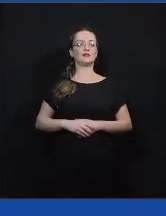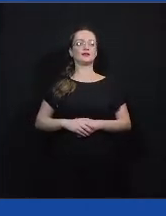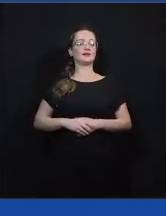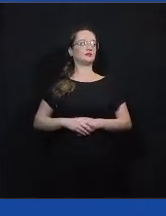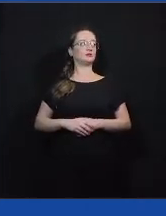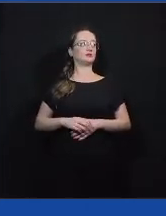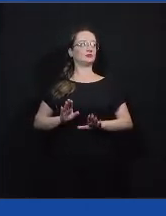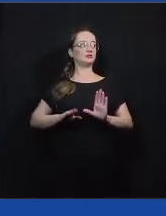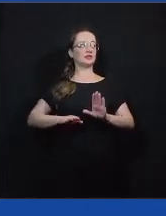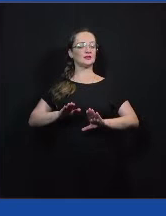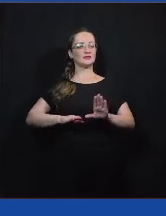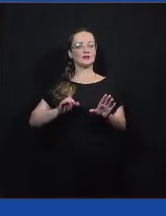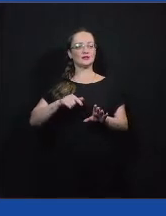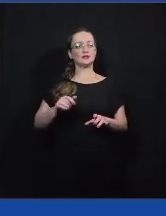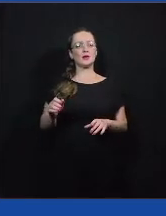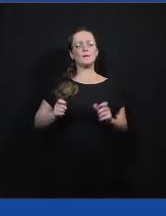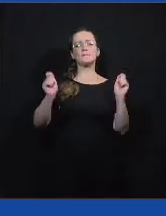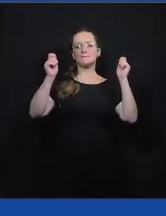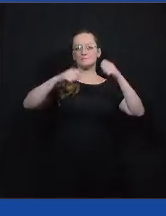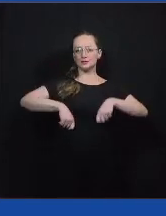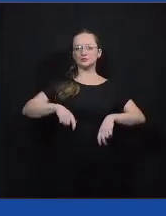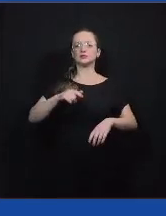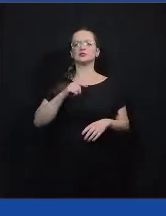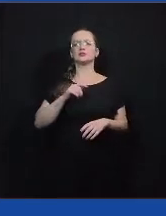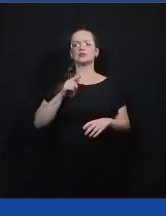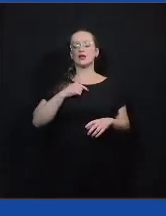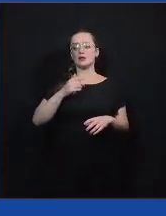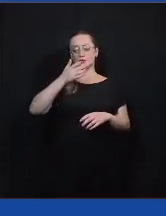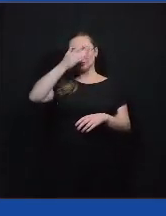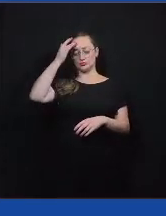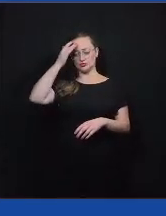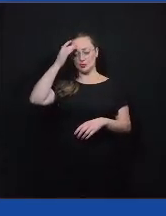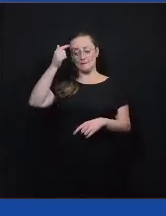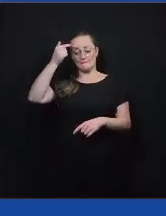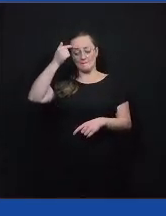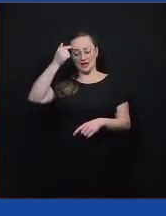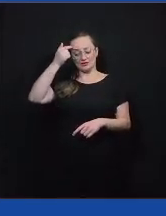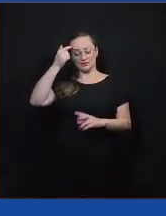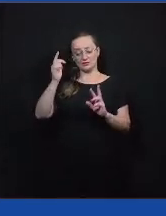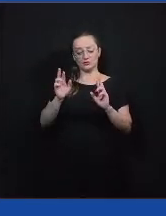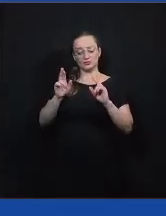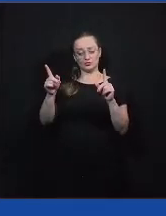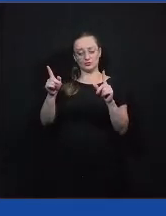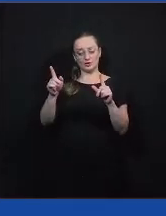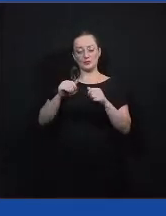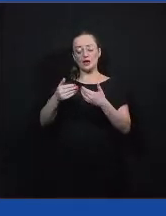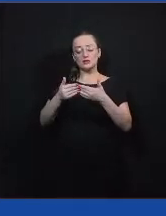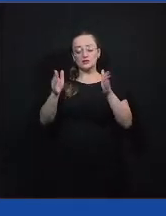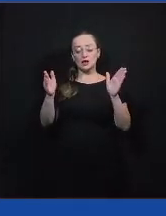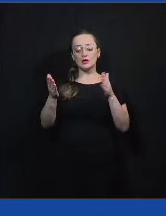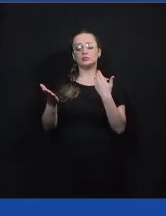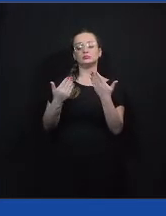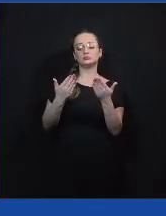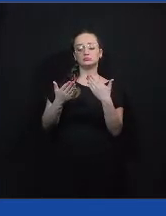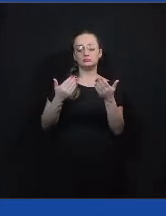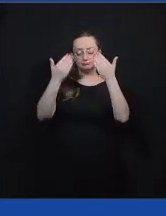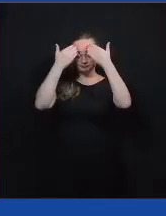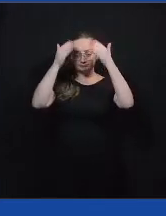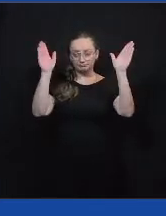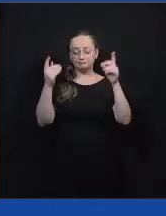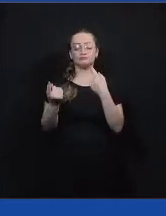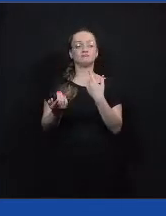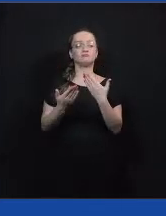muitas vezes é muito possível que vozes divergentes consigam, com abertura ao diálogo, abertura à escuta ativa, que o Yuri acabou de dizer,